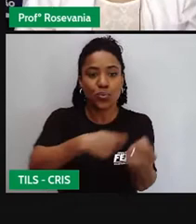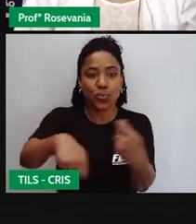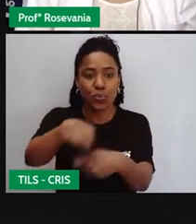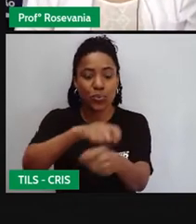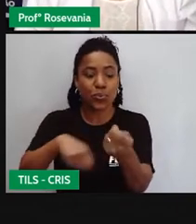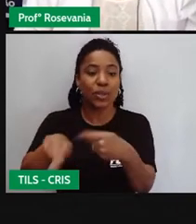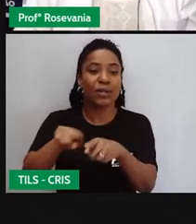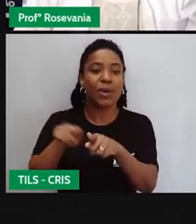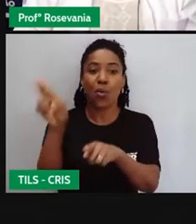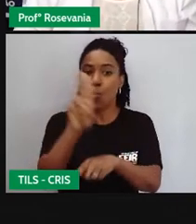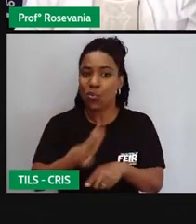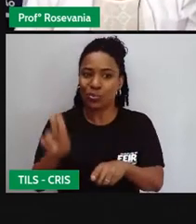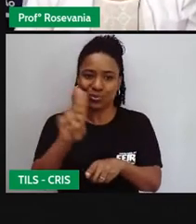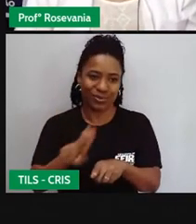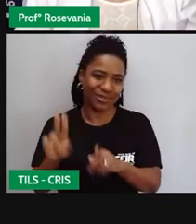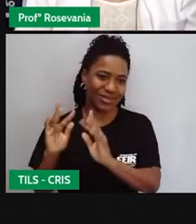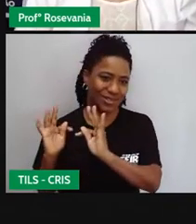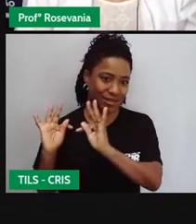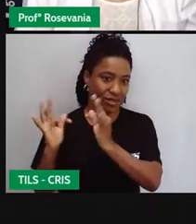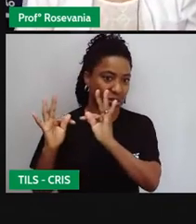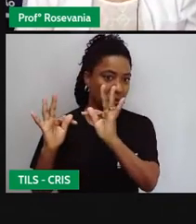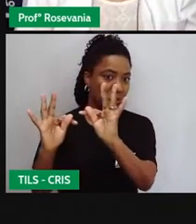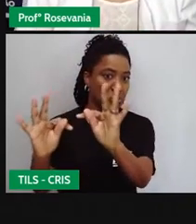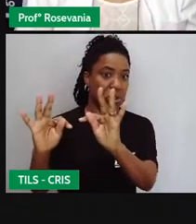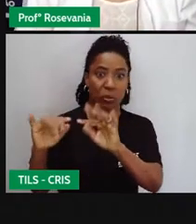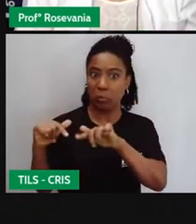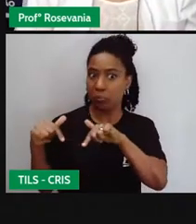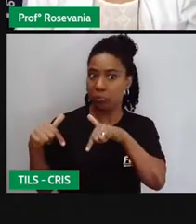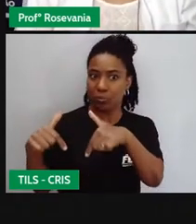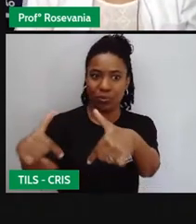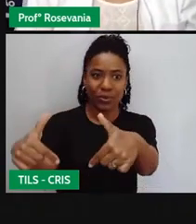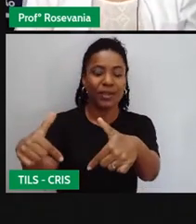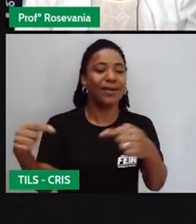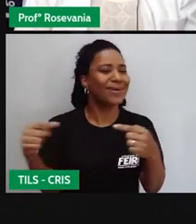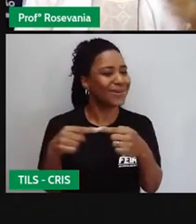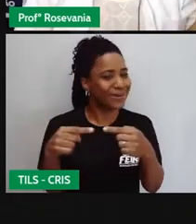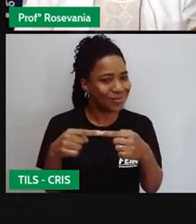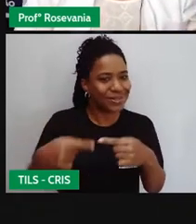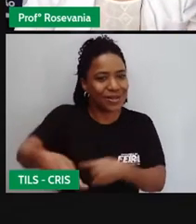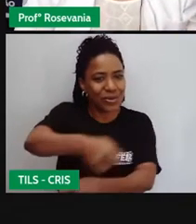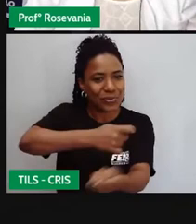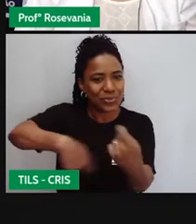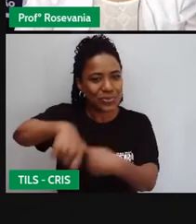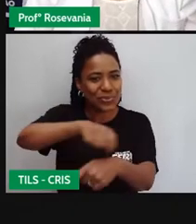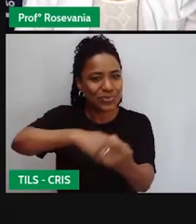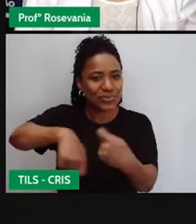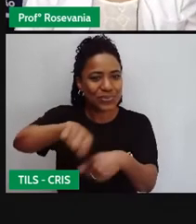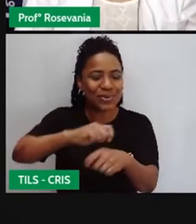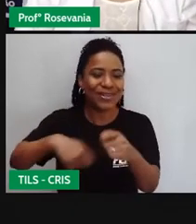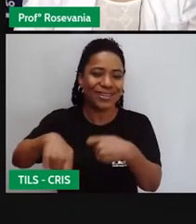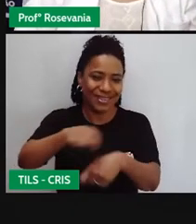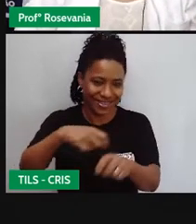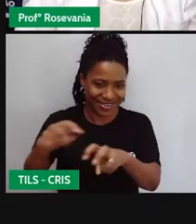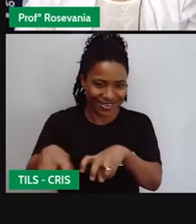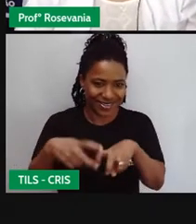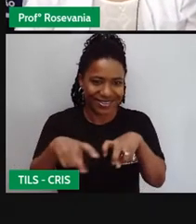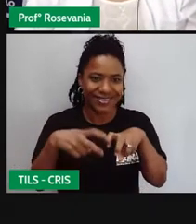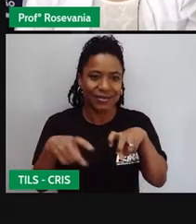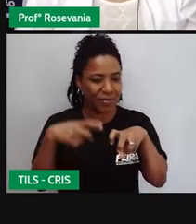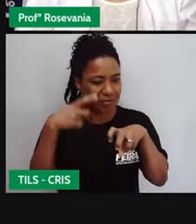tecnológicos, a gente, né? Chama de agronegócio. Para ver isso de forma mais destrinchadinha, né?